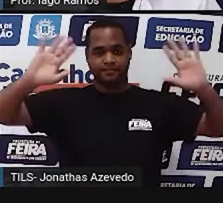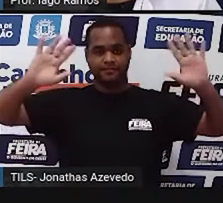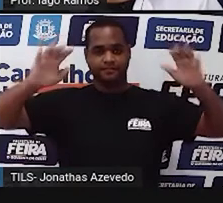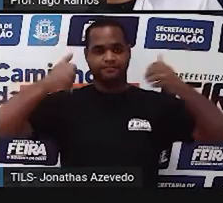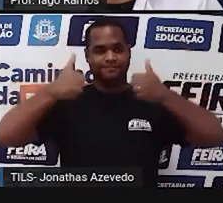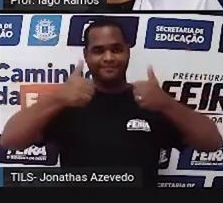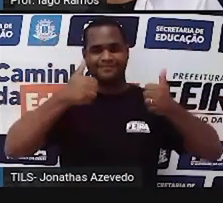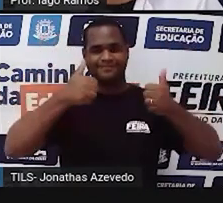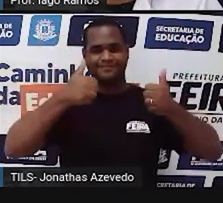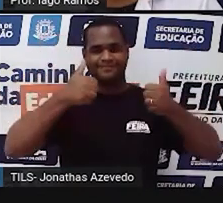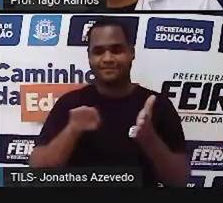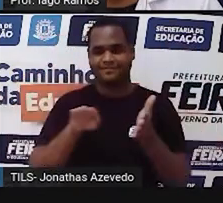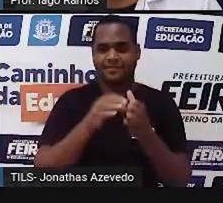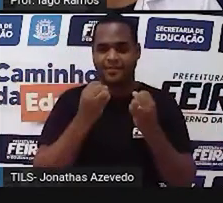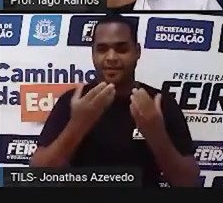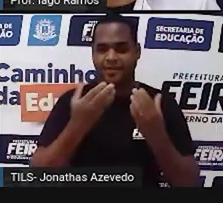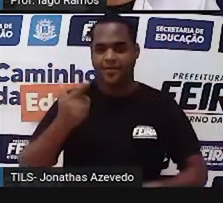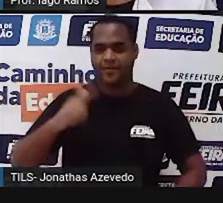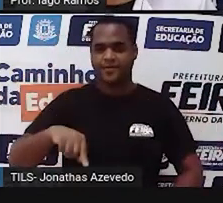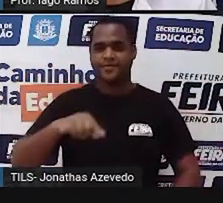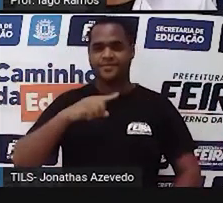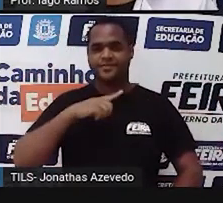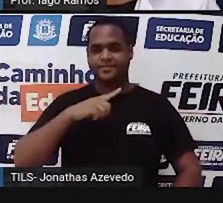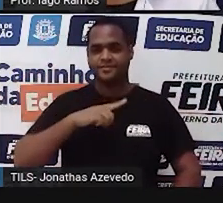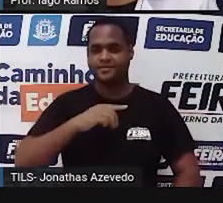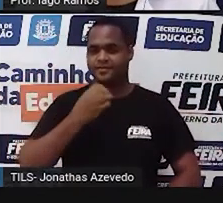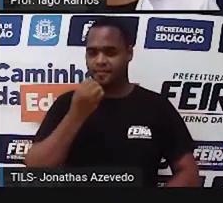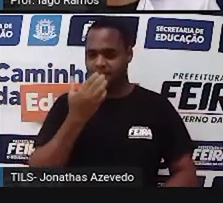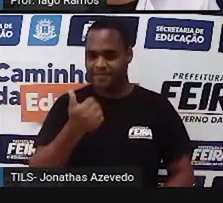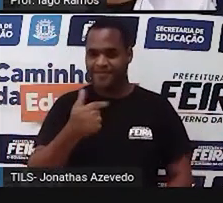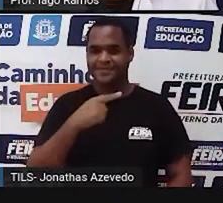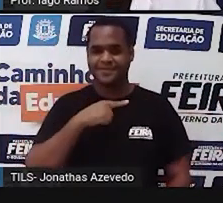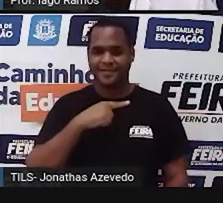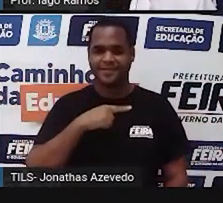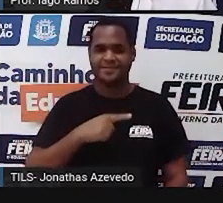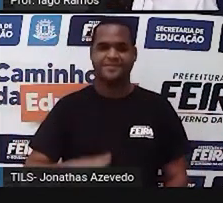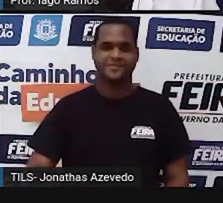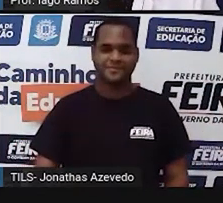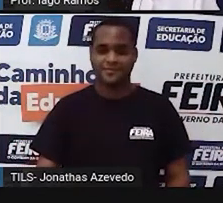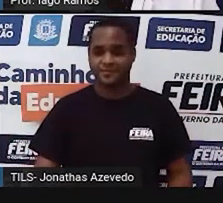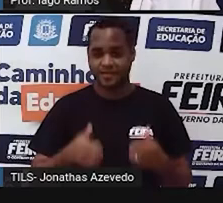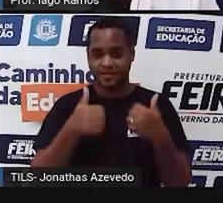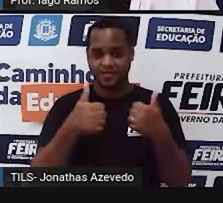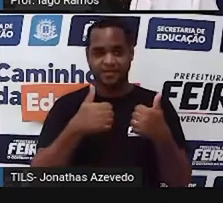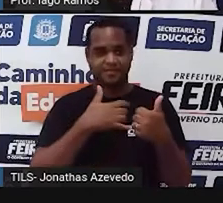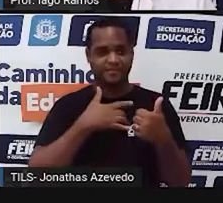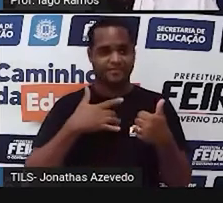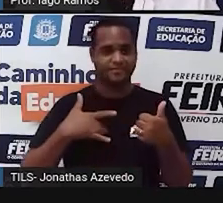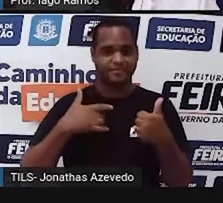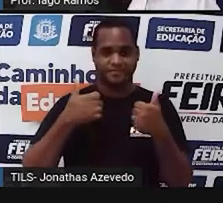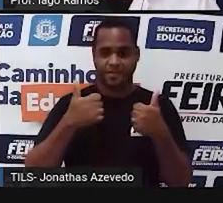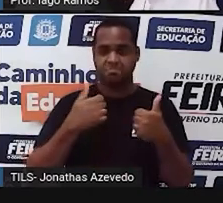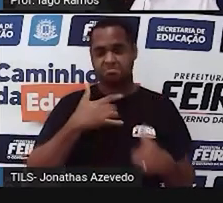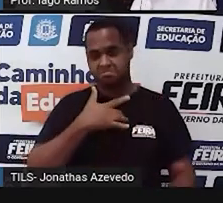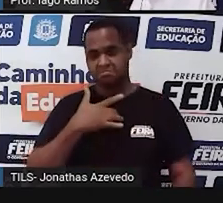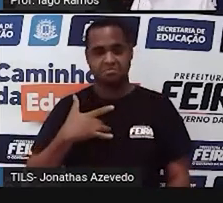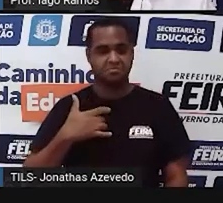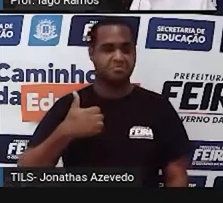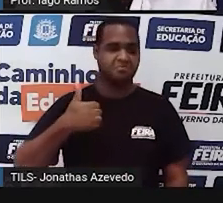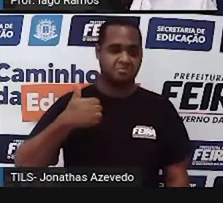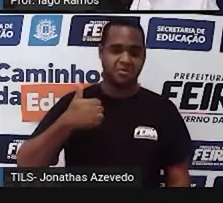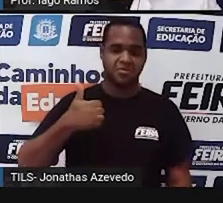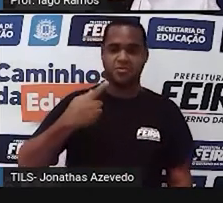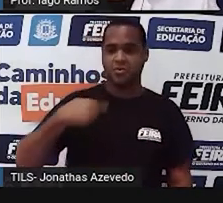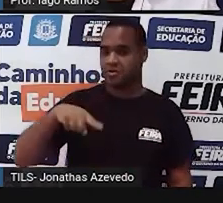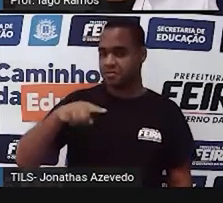Olá, chegamos mais uma vez, é isso aí. Tudo bem com você? Tudo bem comigo? Tudo bem